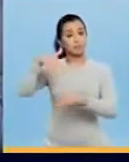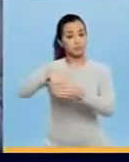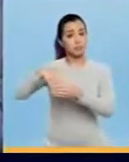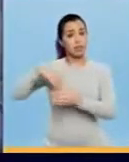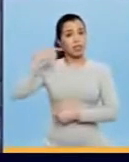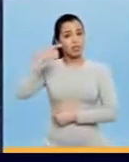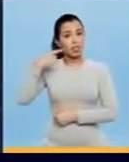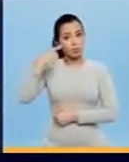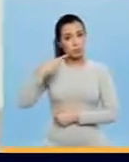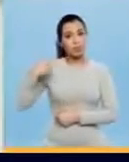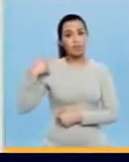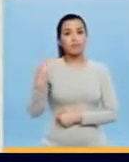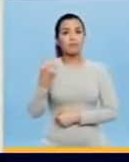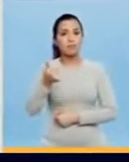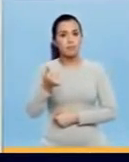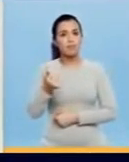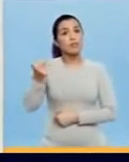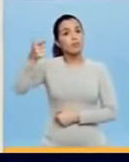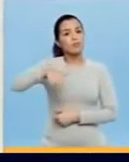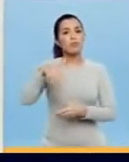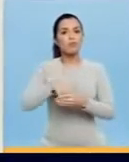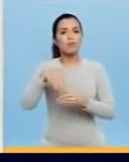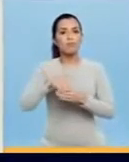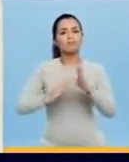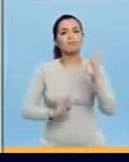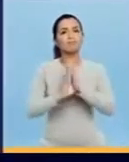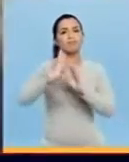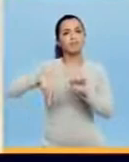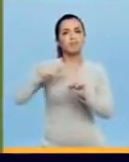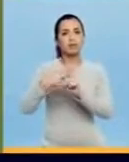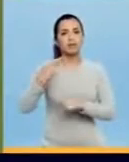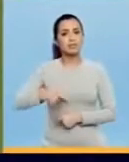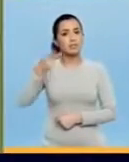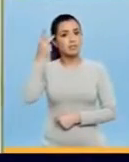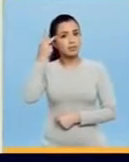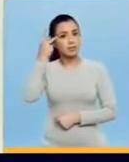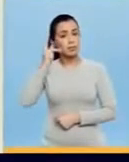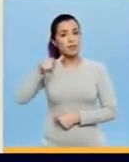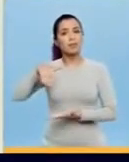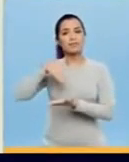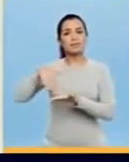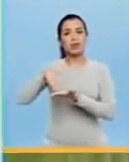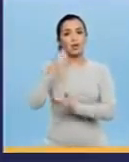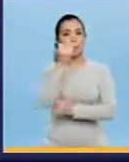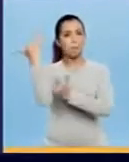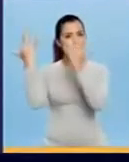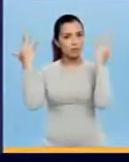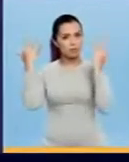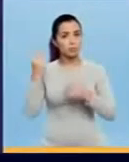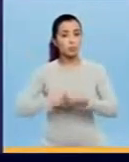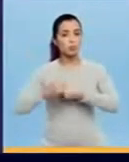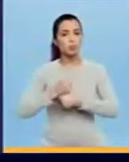deputado estadual com 26 anos Fui reeleito com a maior votação do Estado E virei secretário do Meio Ambiente Em